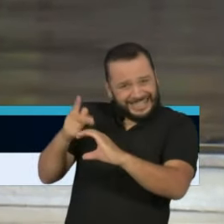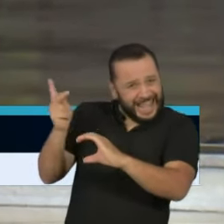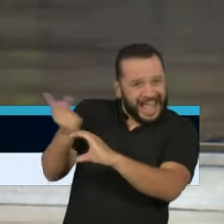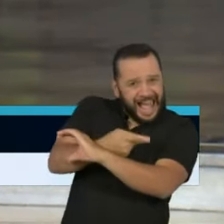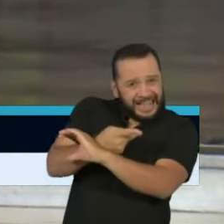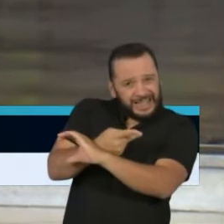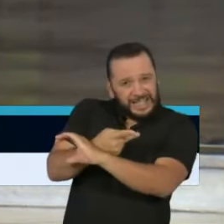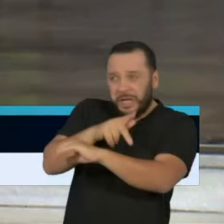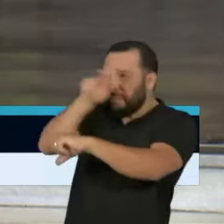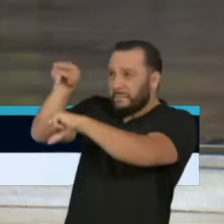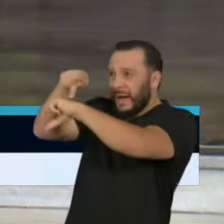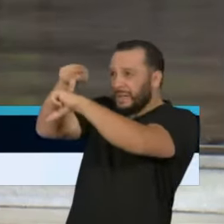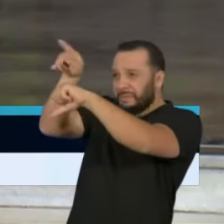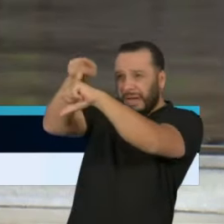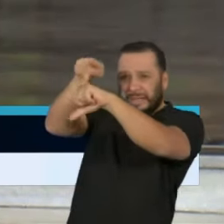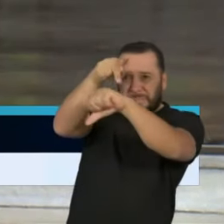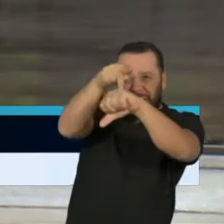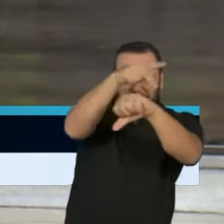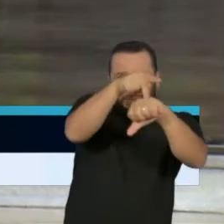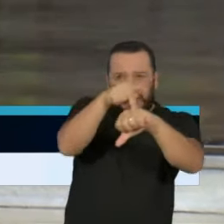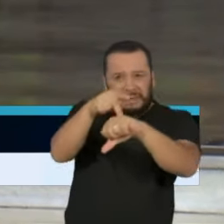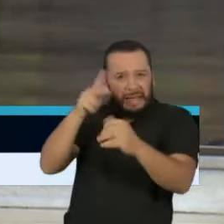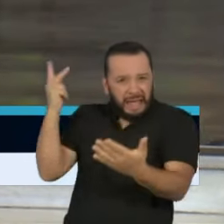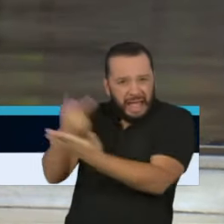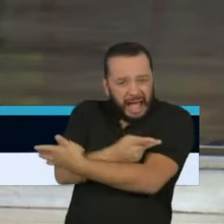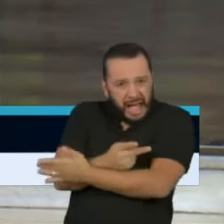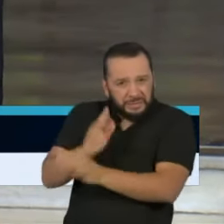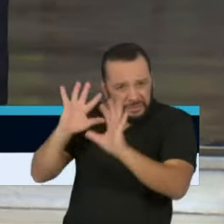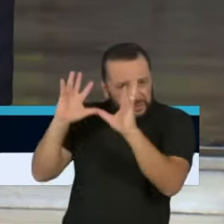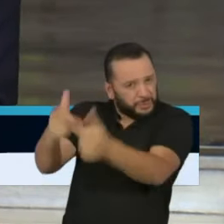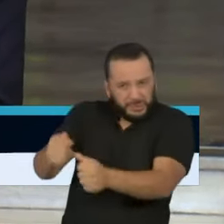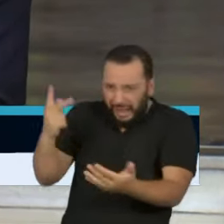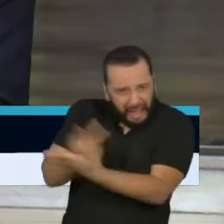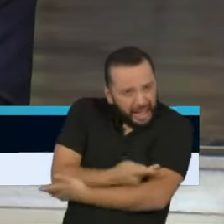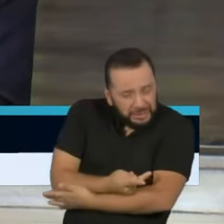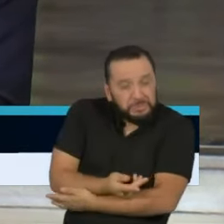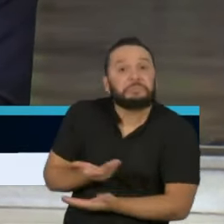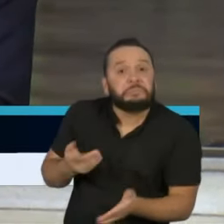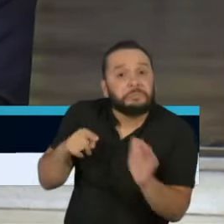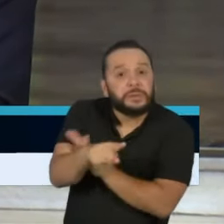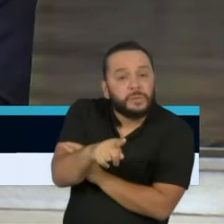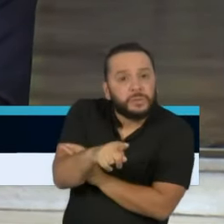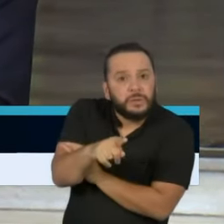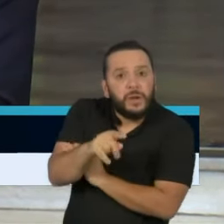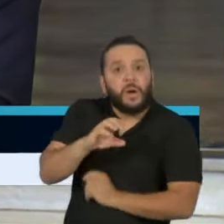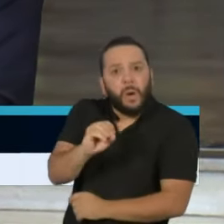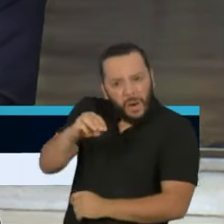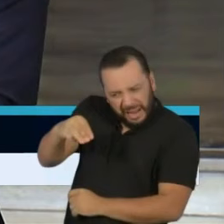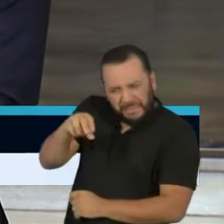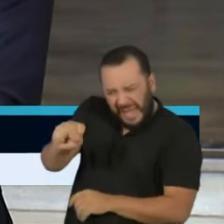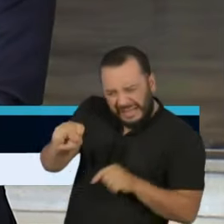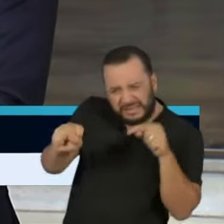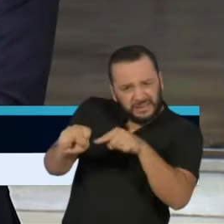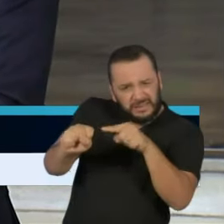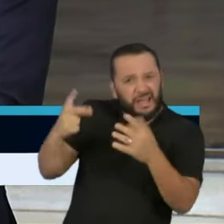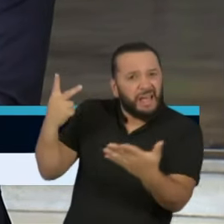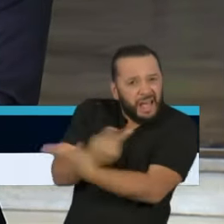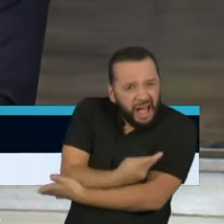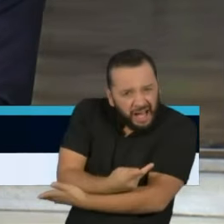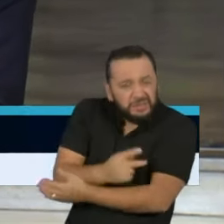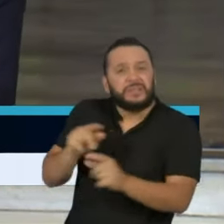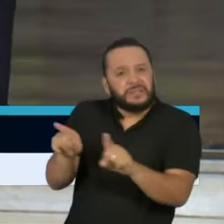está errada? Será que a Organização Mundial da Saúde está errada? Será que ministros e